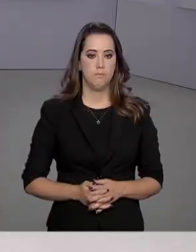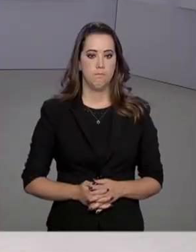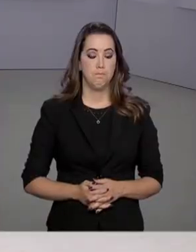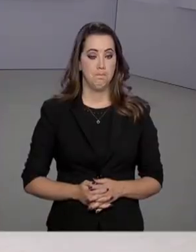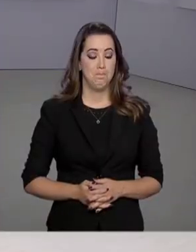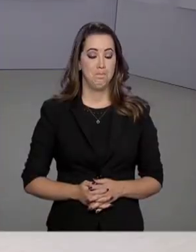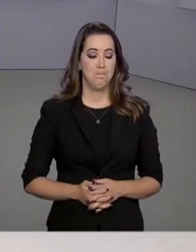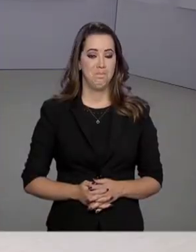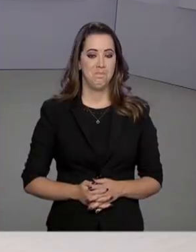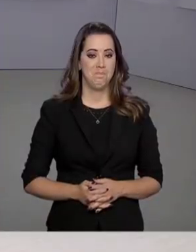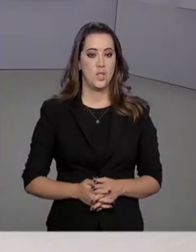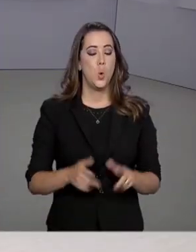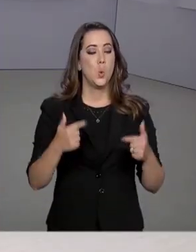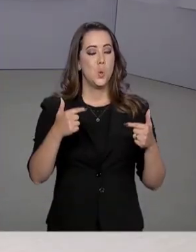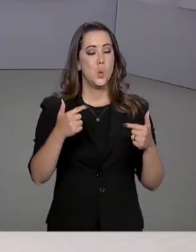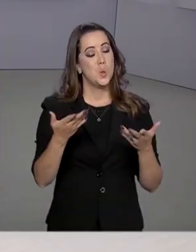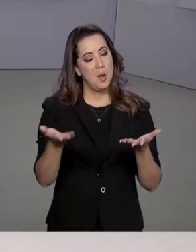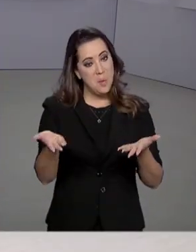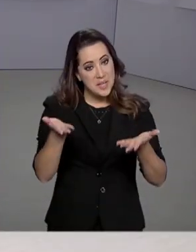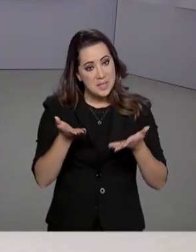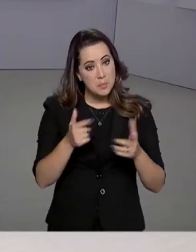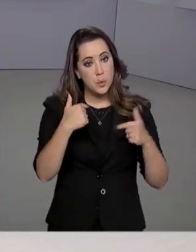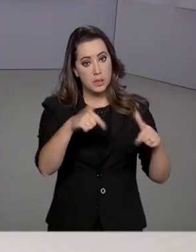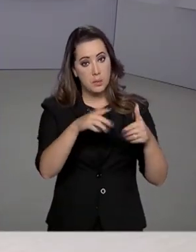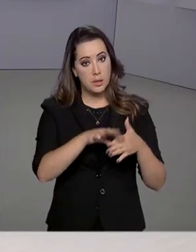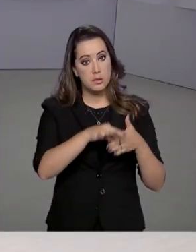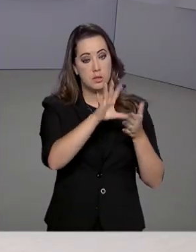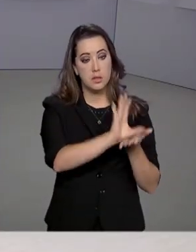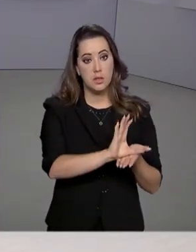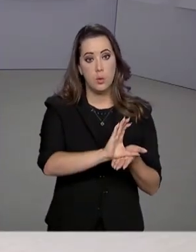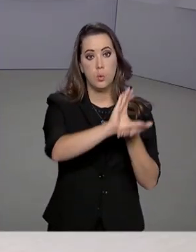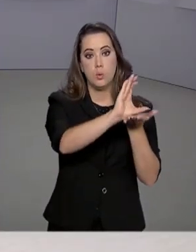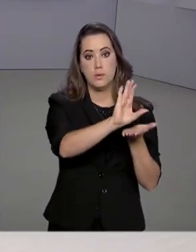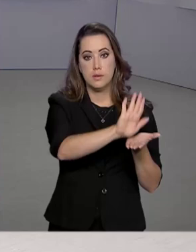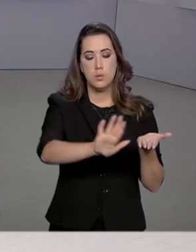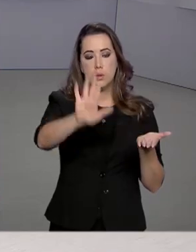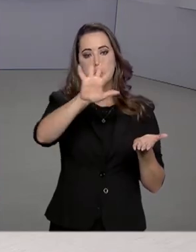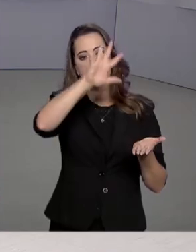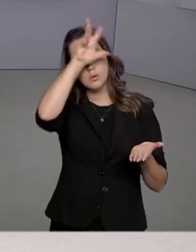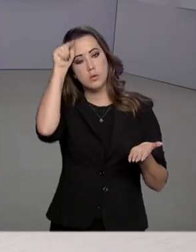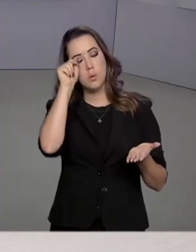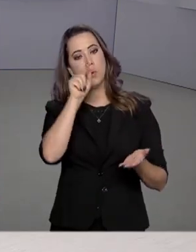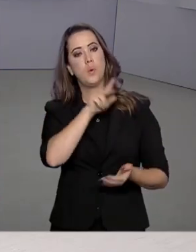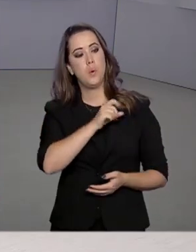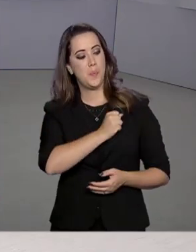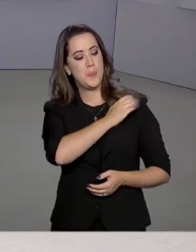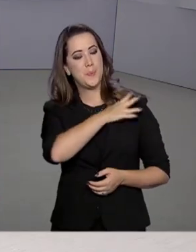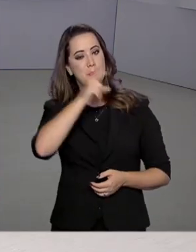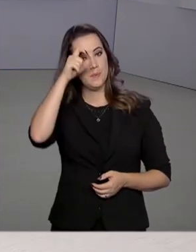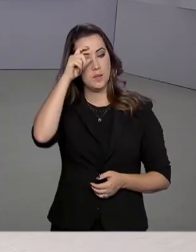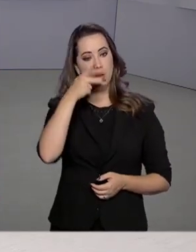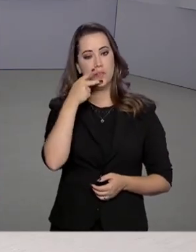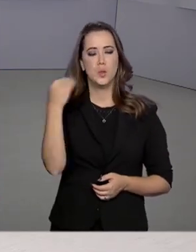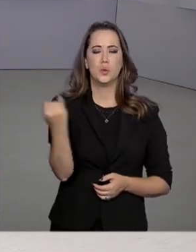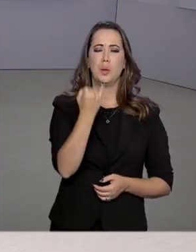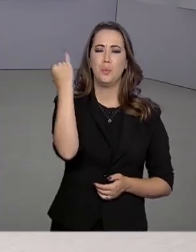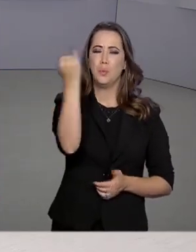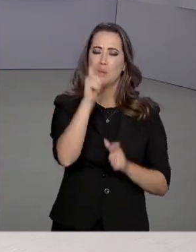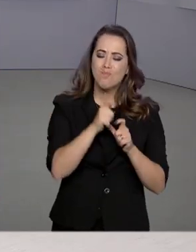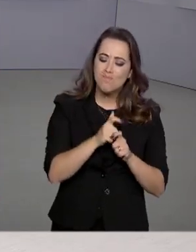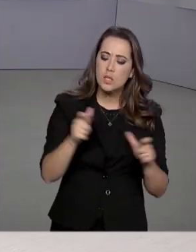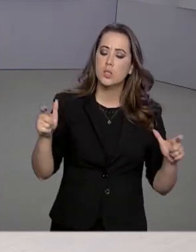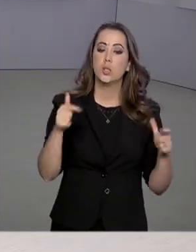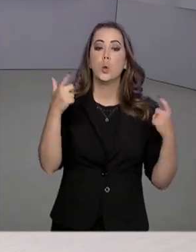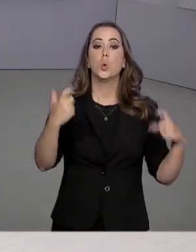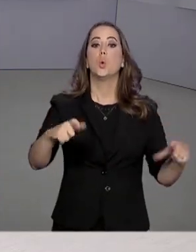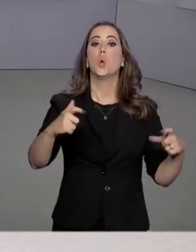Ao receber a missão de liderar o Conselho Nacional da Amazônia, o vice-presidente Hamilton Mourão destacou a abrangência